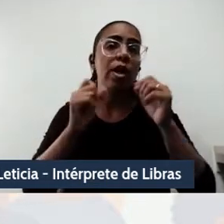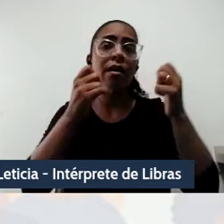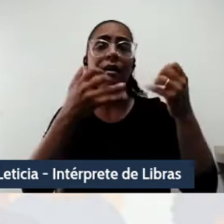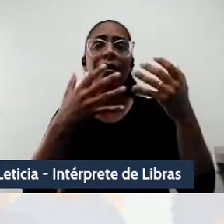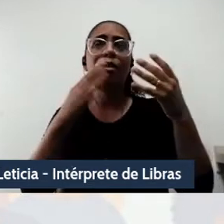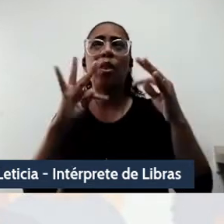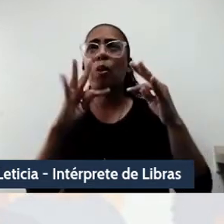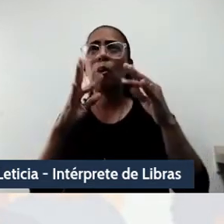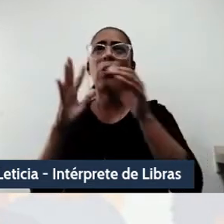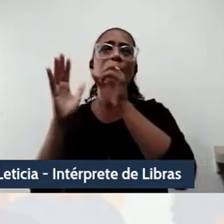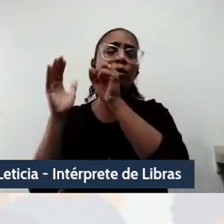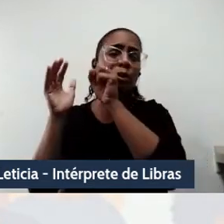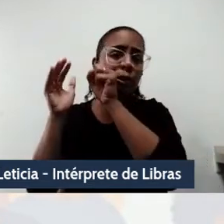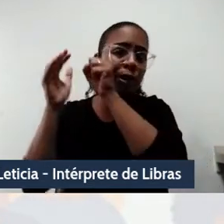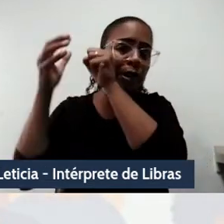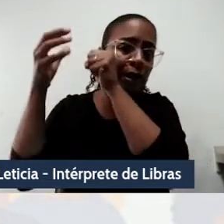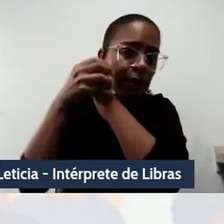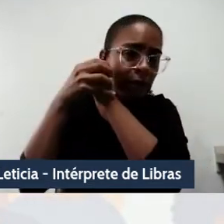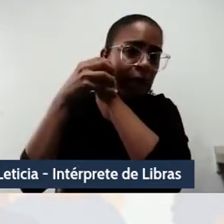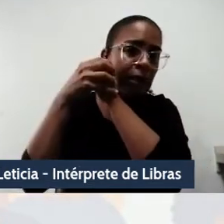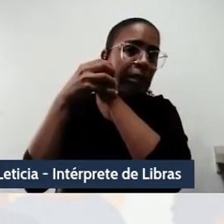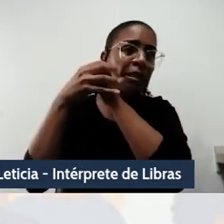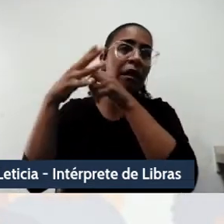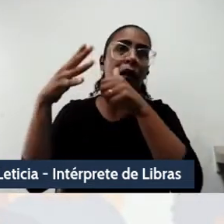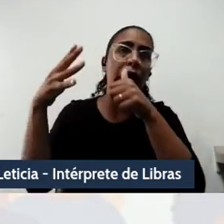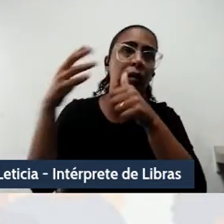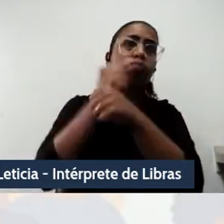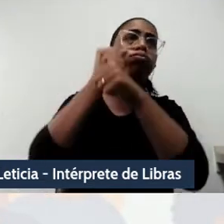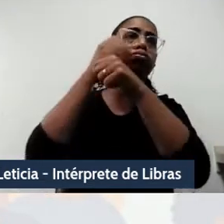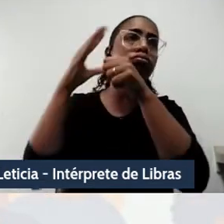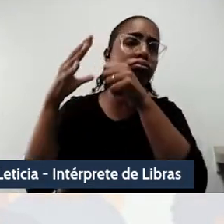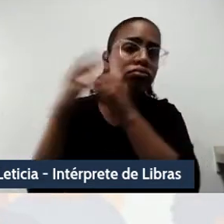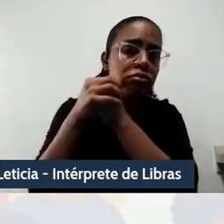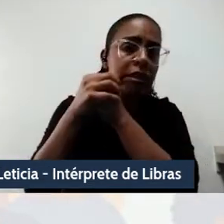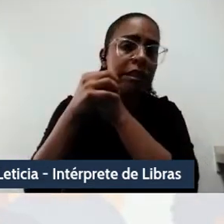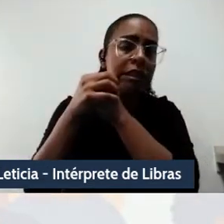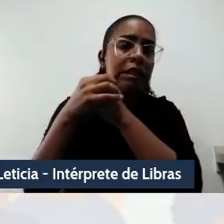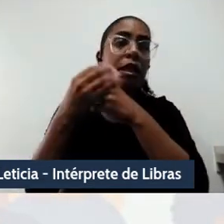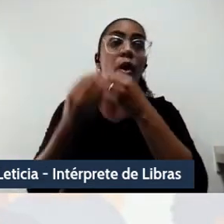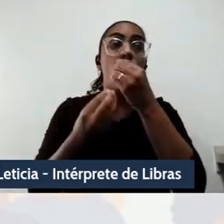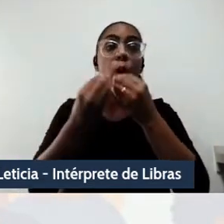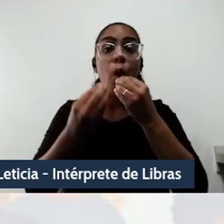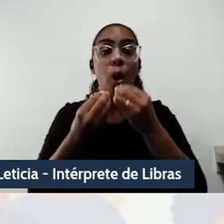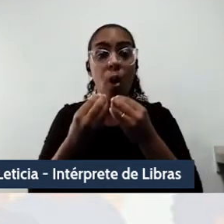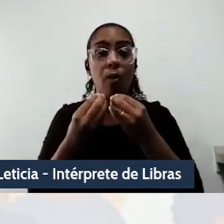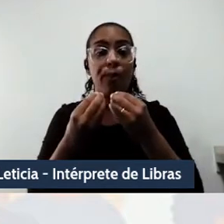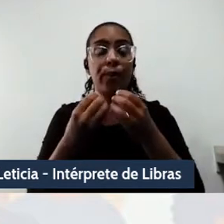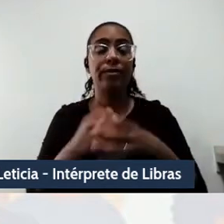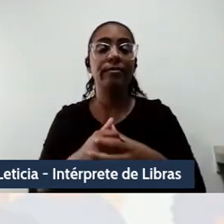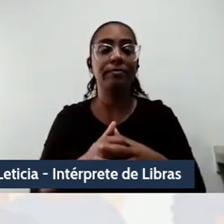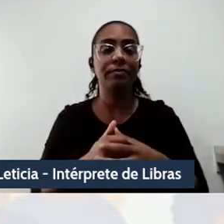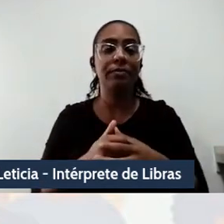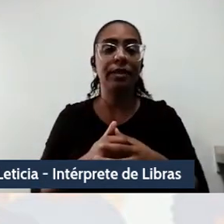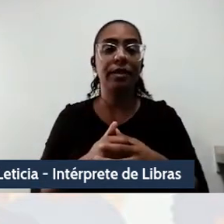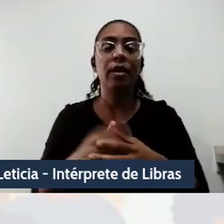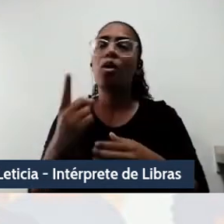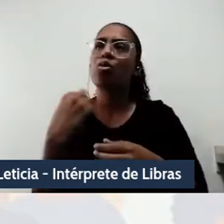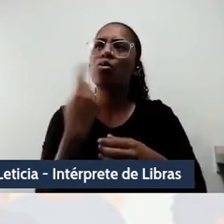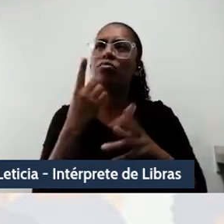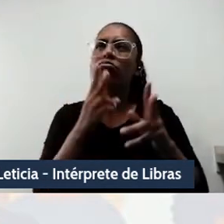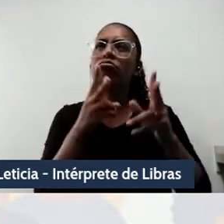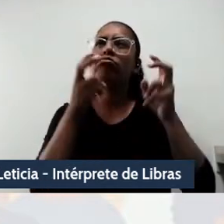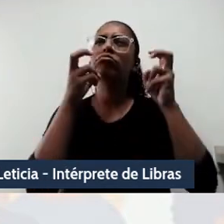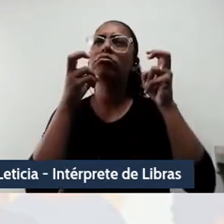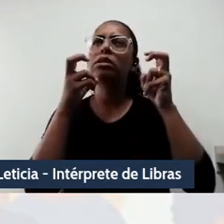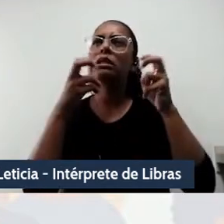Abre aspas. Nos dias de hoje, muitas máquinas não fazem só todo o esforço de enxergar por nós, como também agem